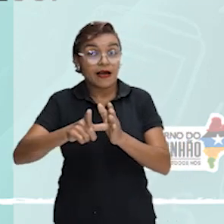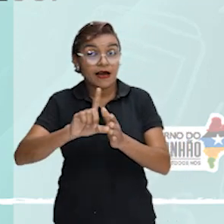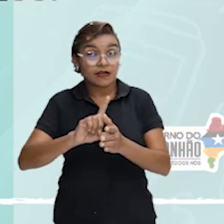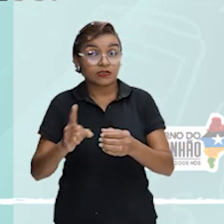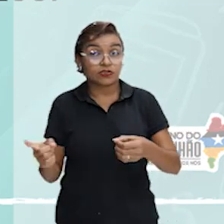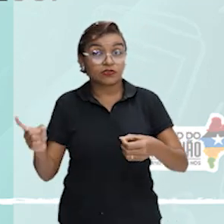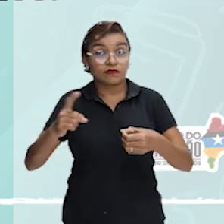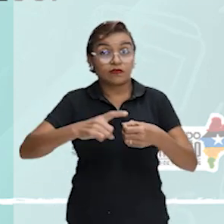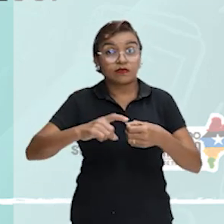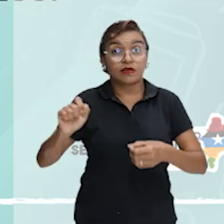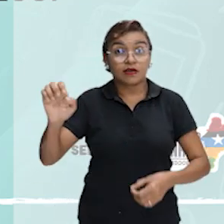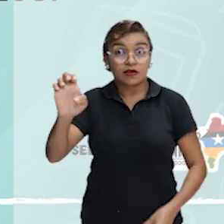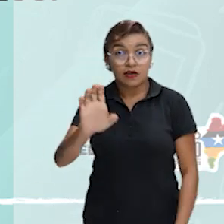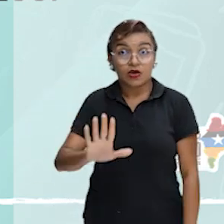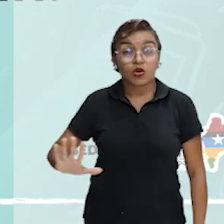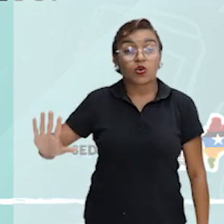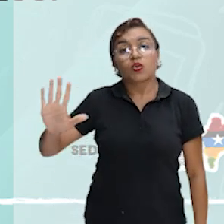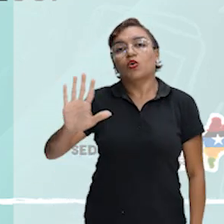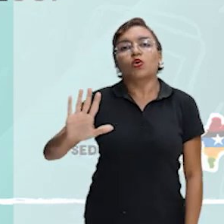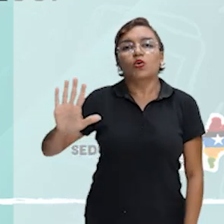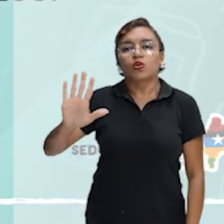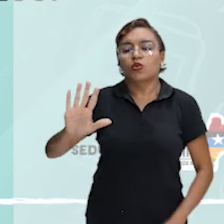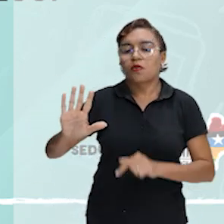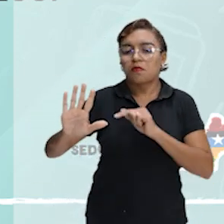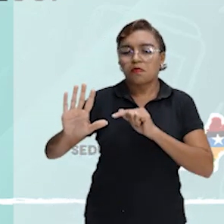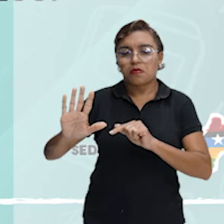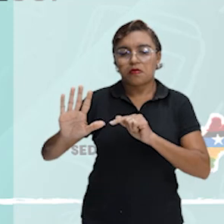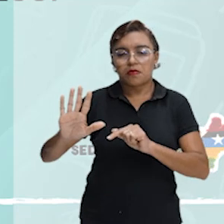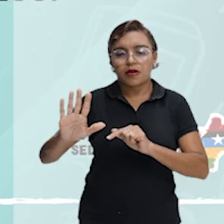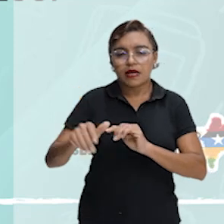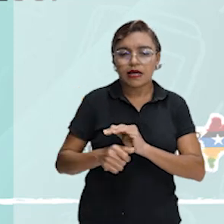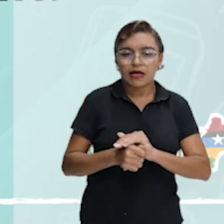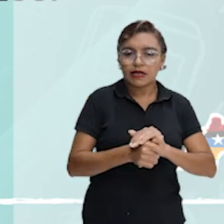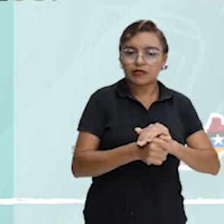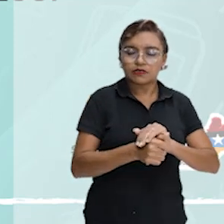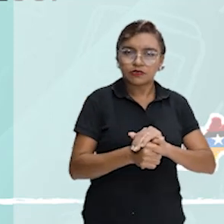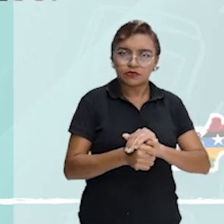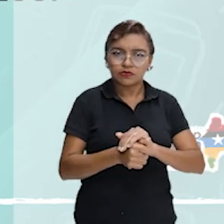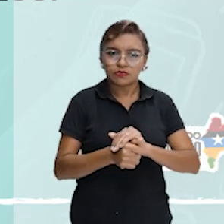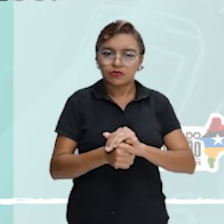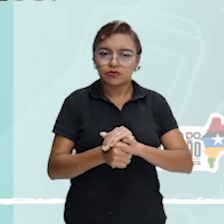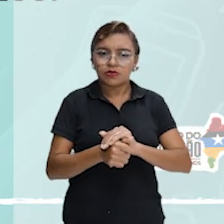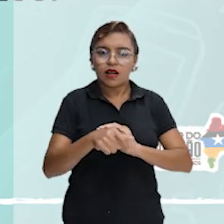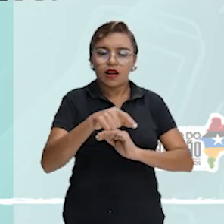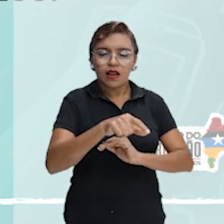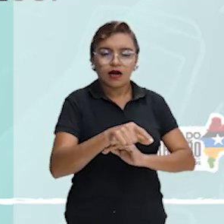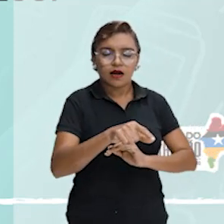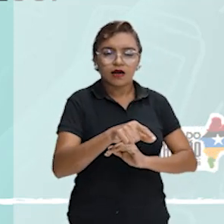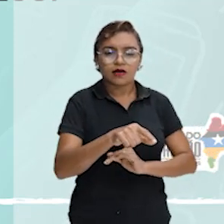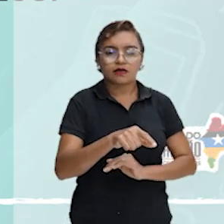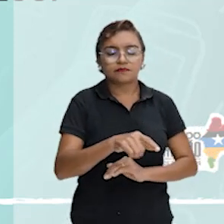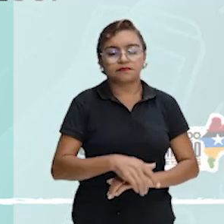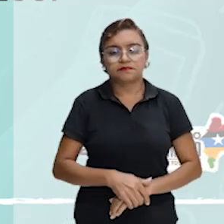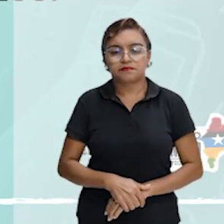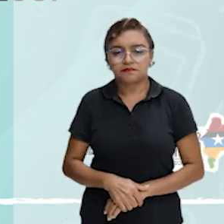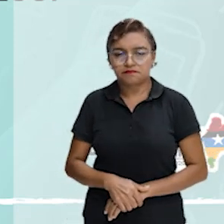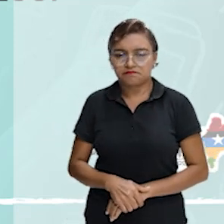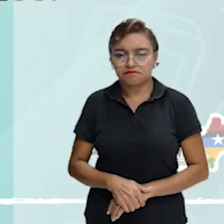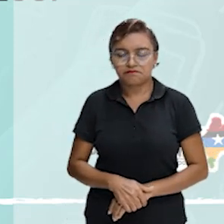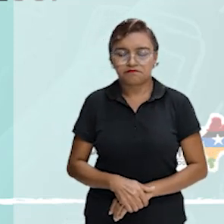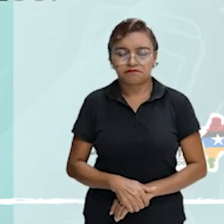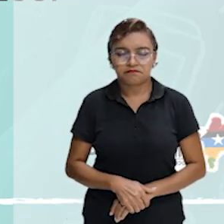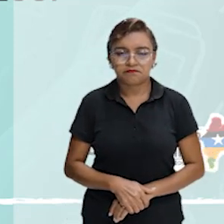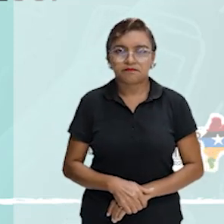1860, Wickham doa as tartarugas ao zoológico do Jardim Botânico de Brisbane. Ali,